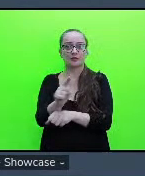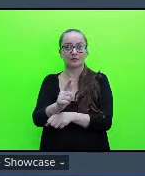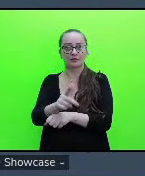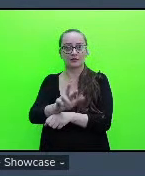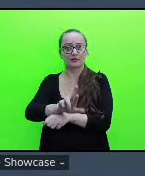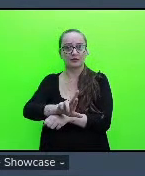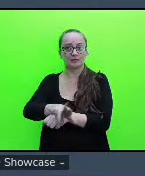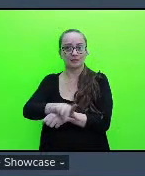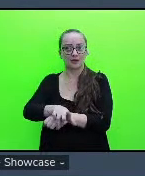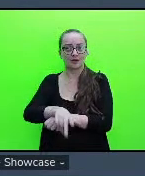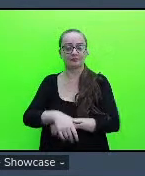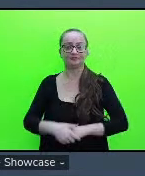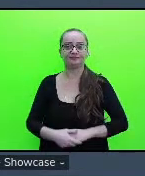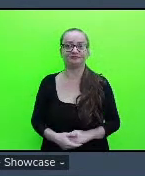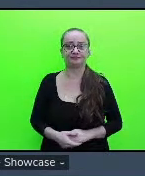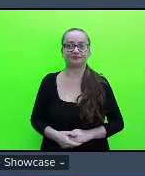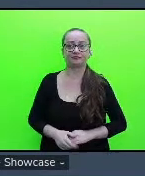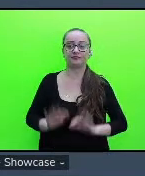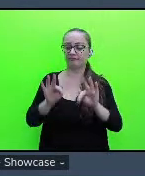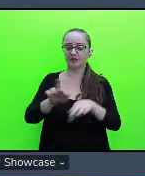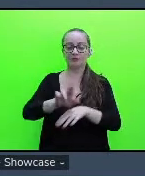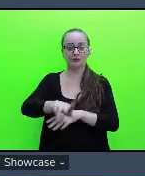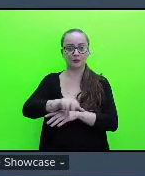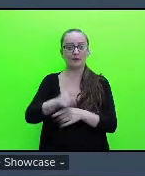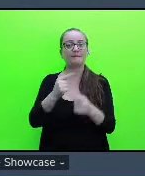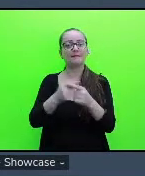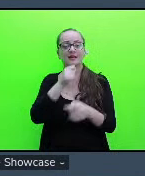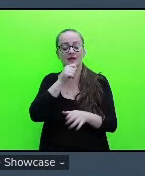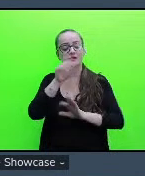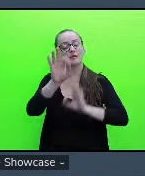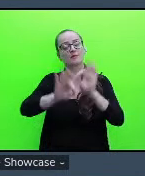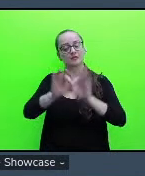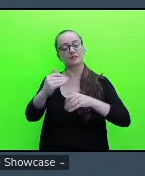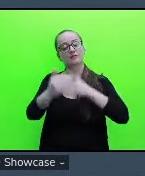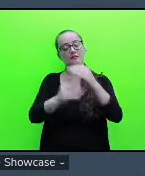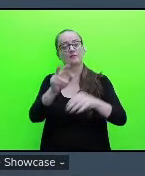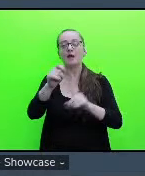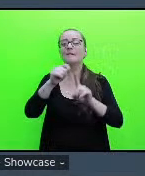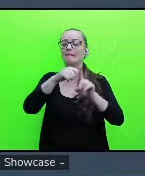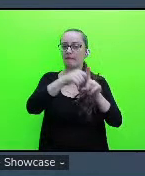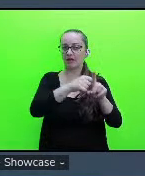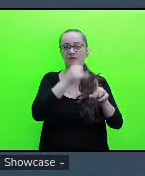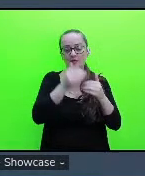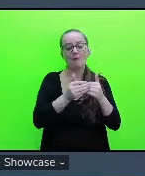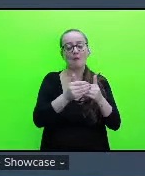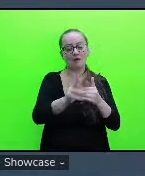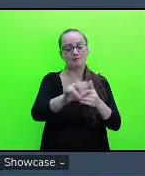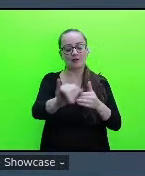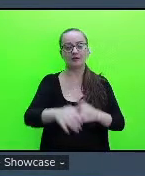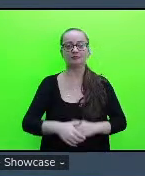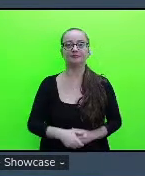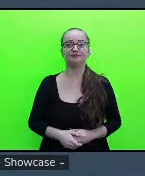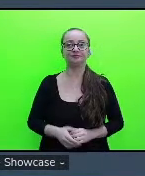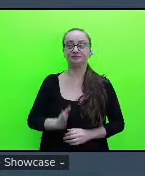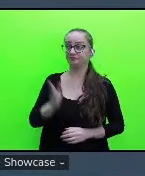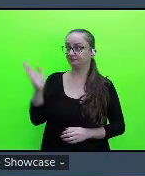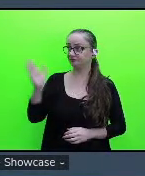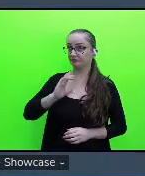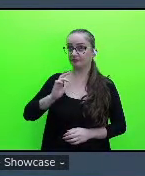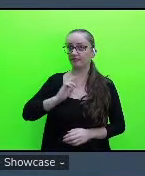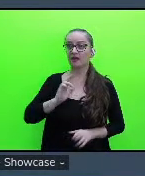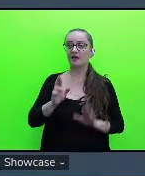final porque o projeto ainda vai se desenvolver por alguns meses e aqui temos as referências